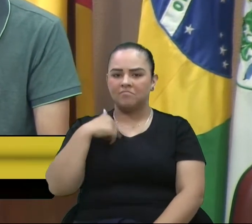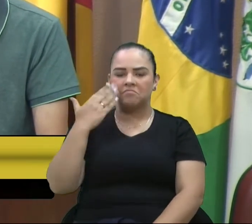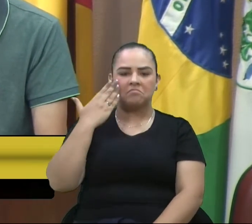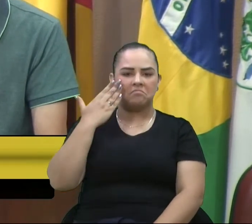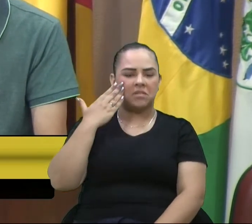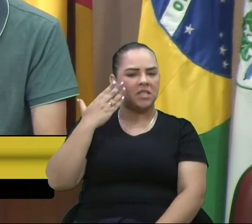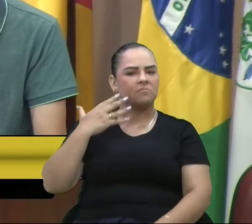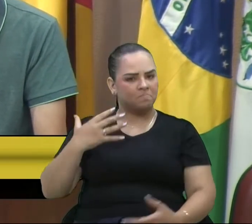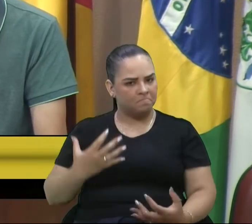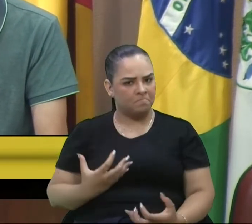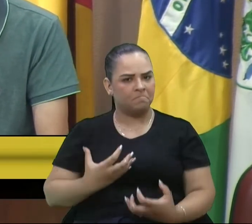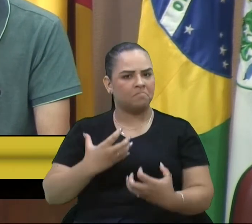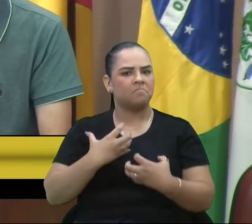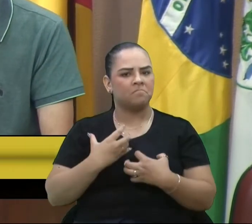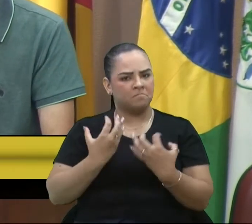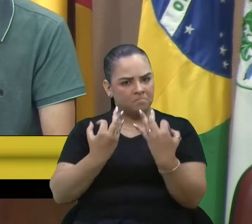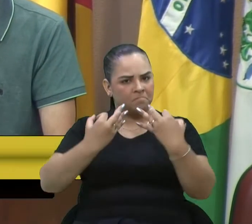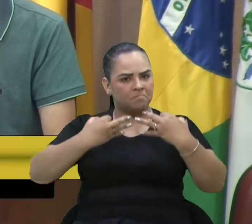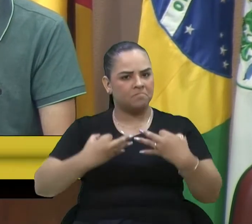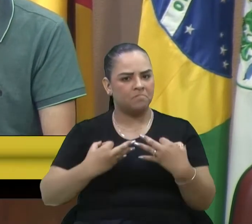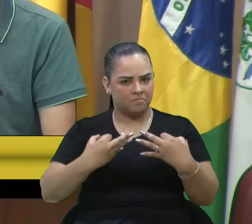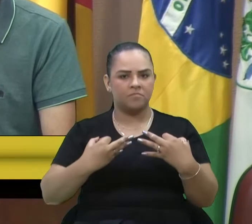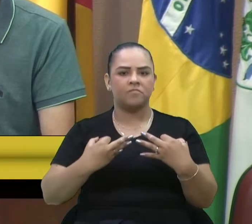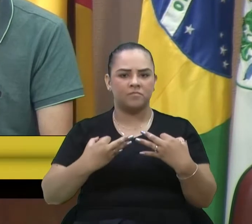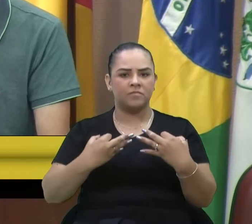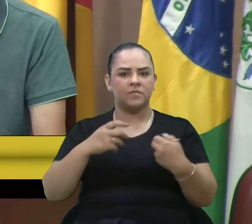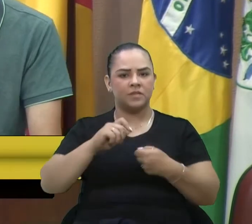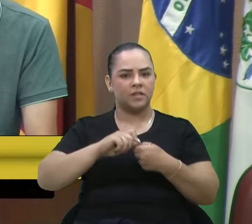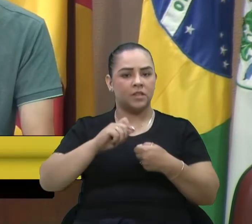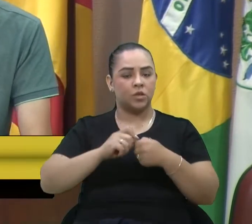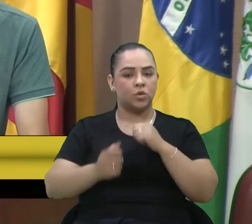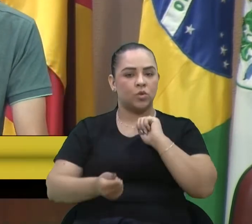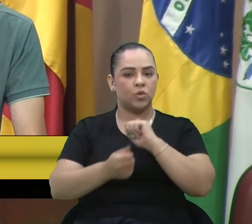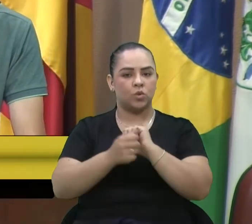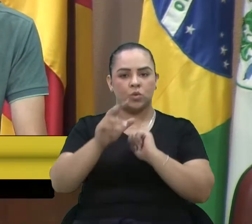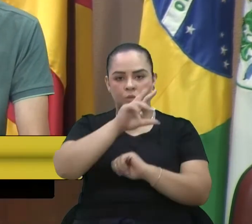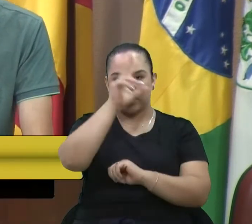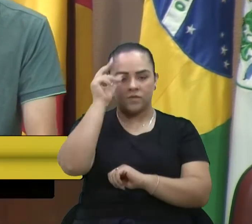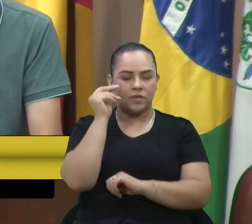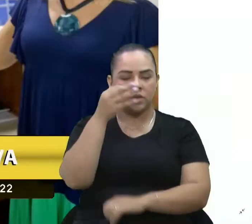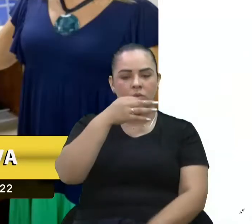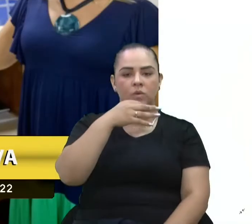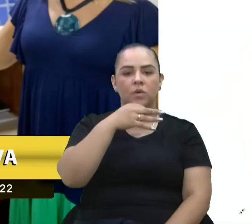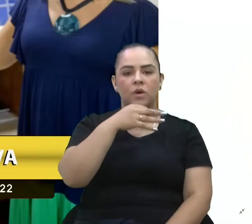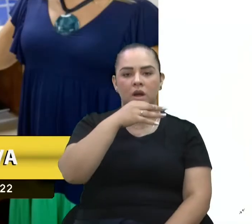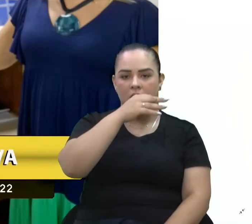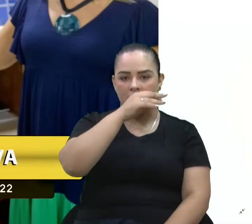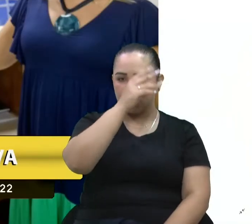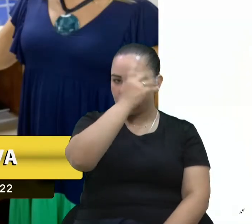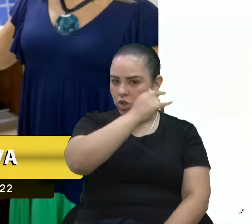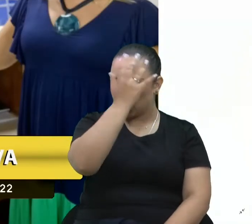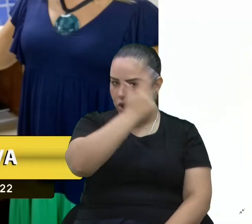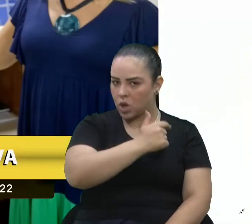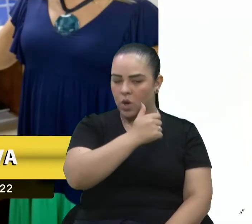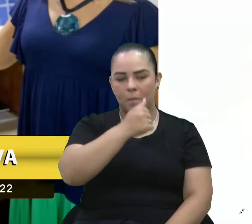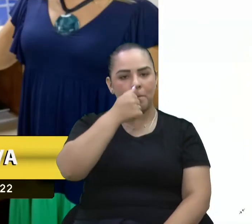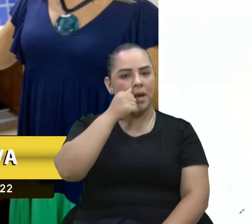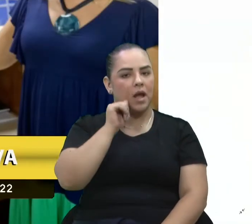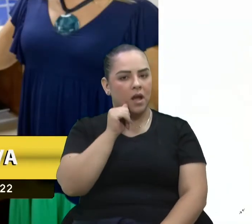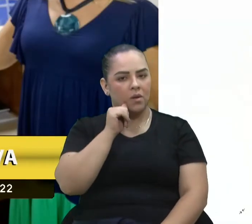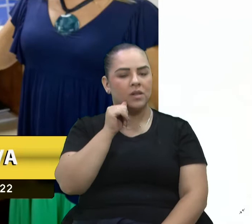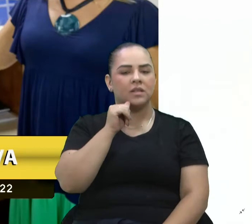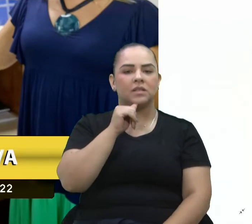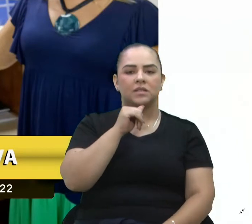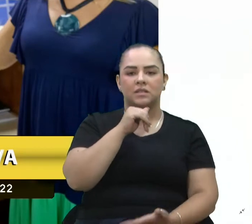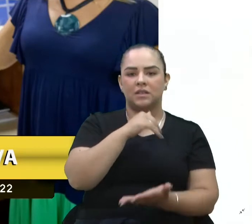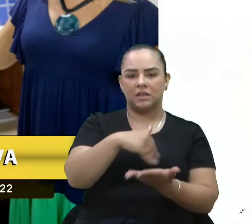que algo paliativo será feito, juntamente com o prefeito Adiló, vice-prefeita Paula e demais secretários, subprefeitos,